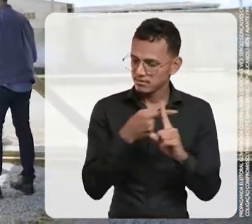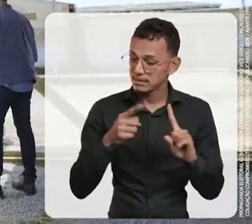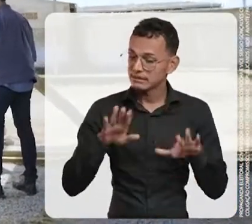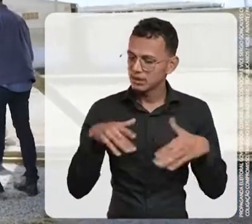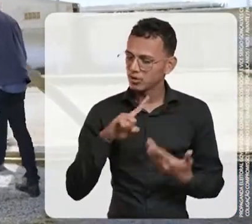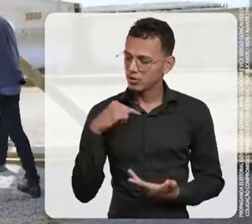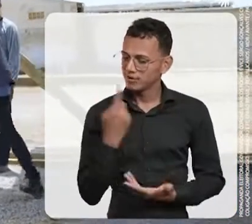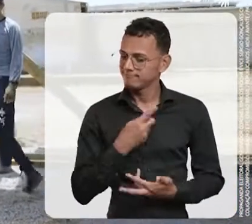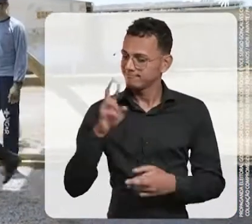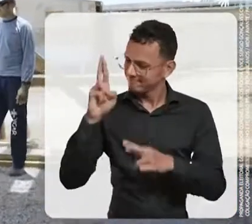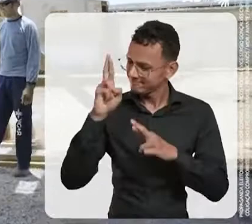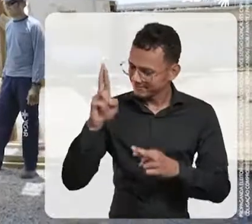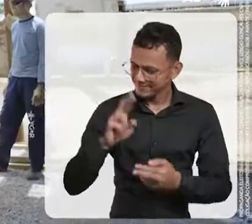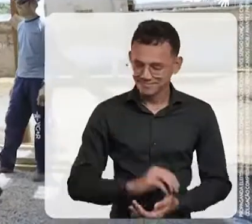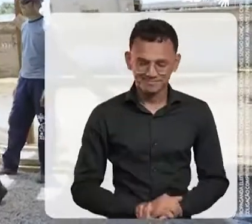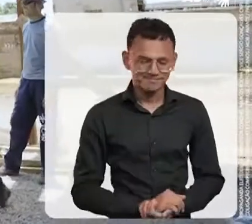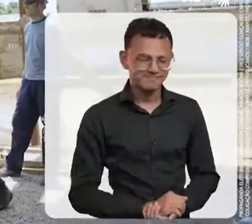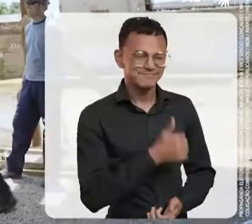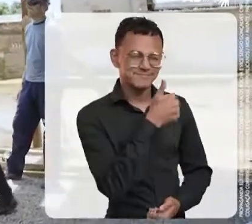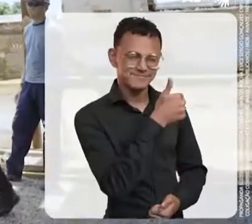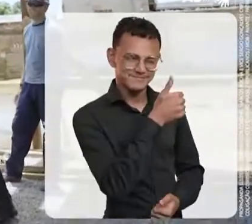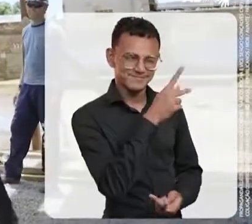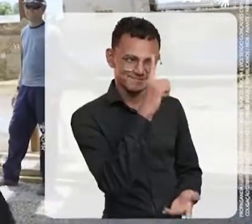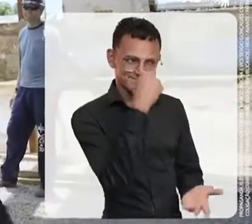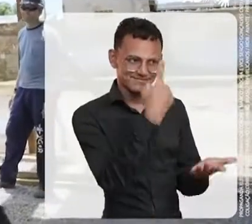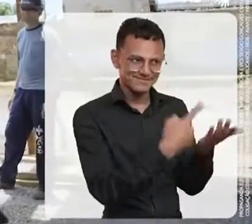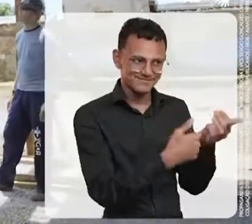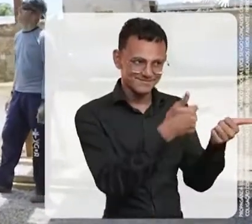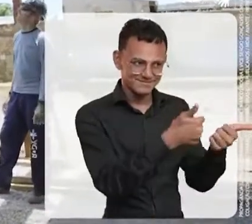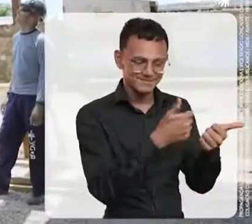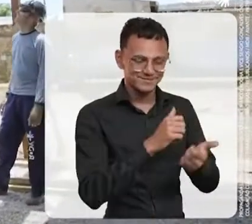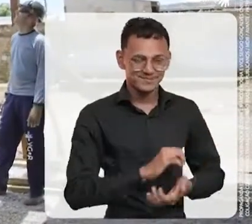a gente... Não, deixa comigo aqui, rapaziada.